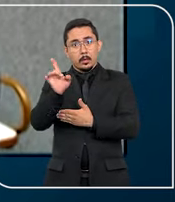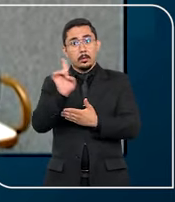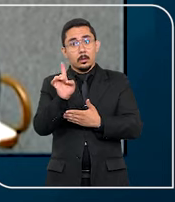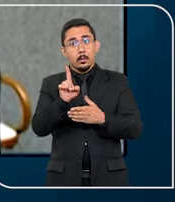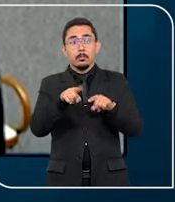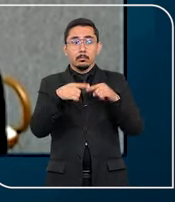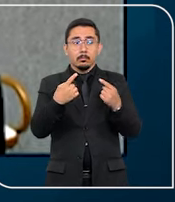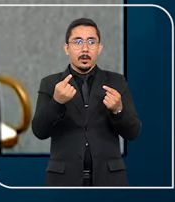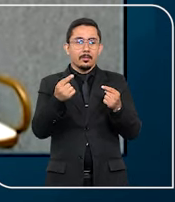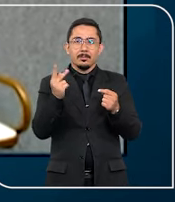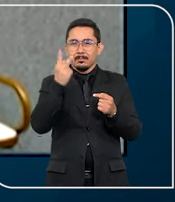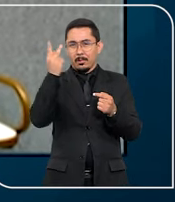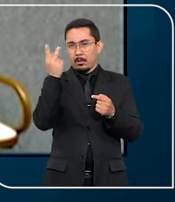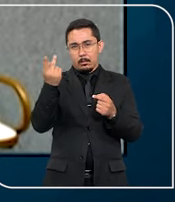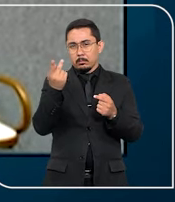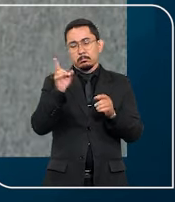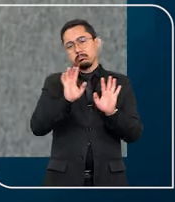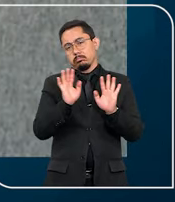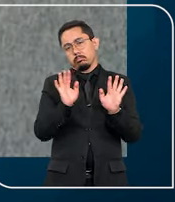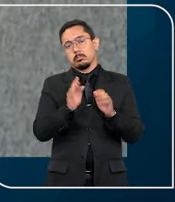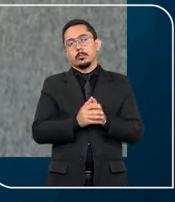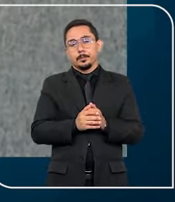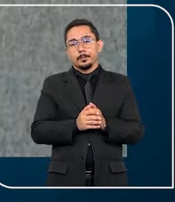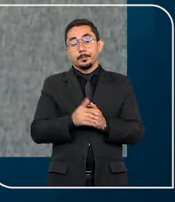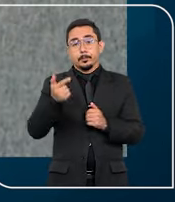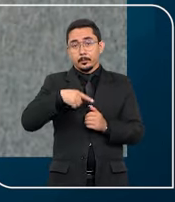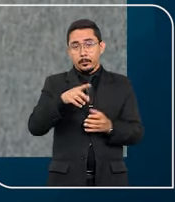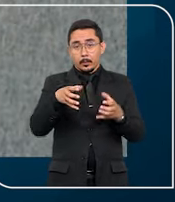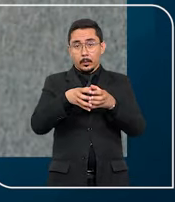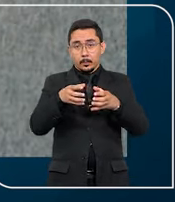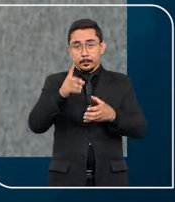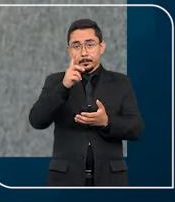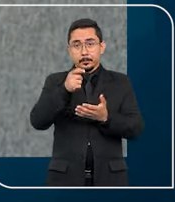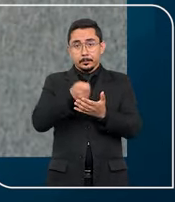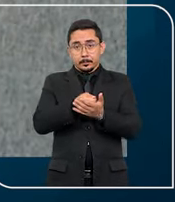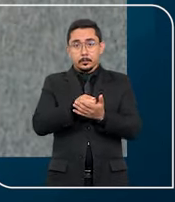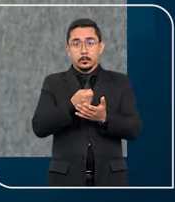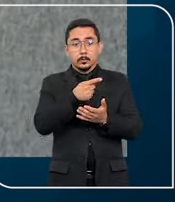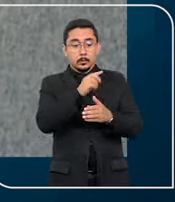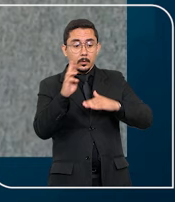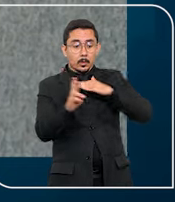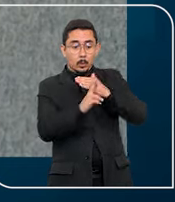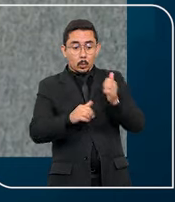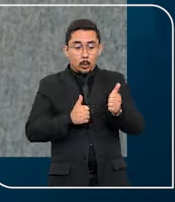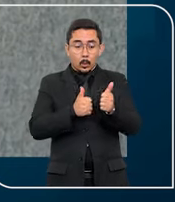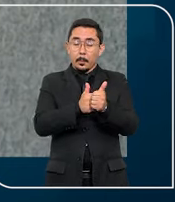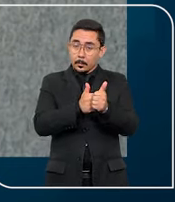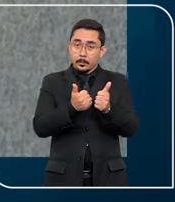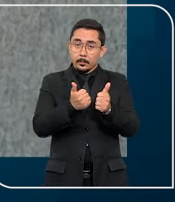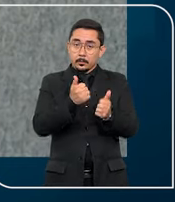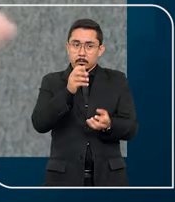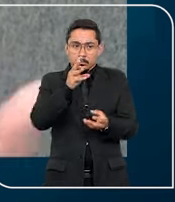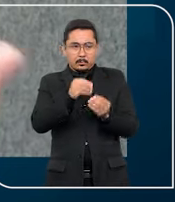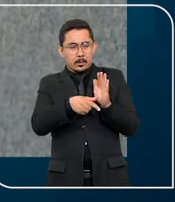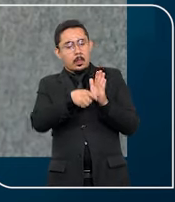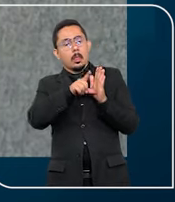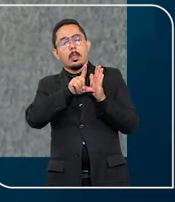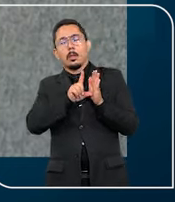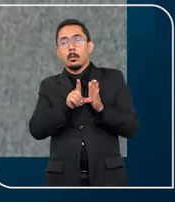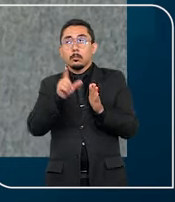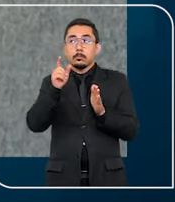estão sendo avaliadas por valor de mercado. A primeira turma seguiu o entendimento do relator ao concluir que não se pode presumir